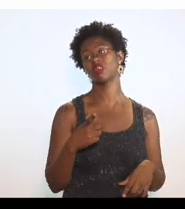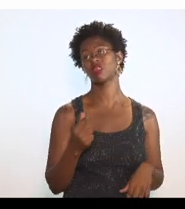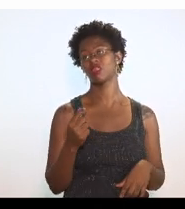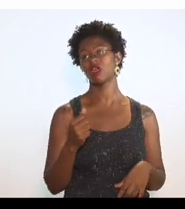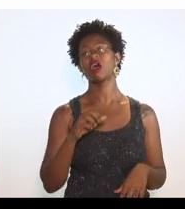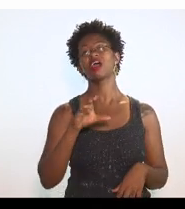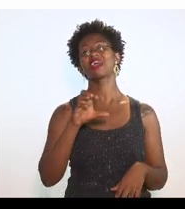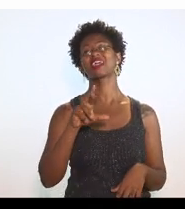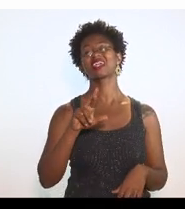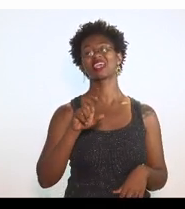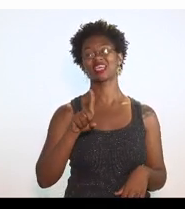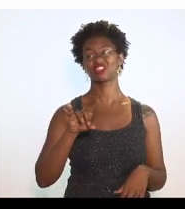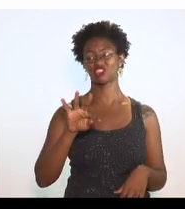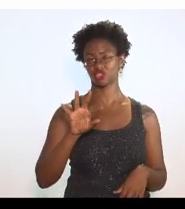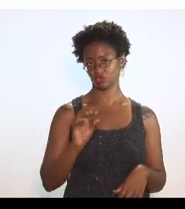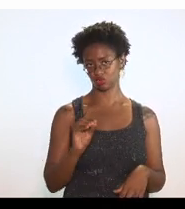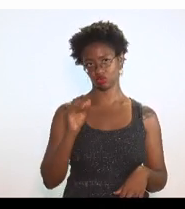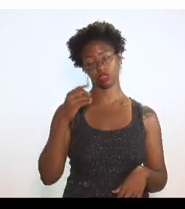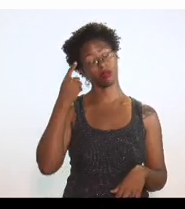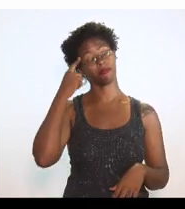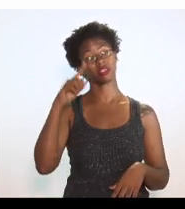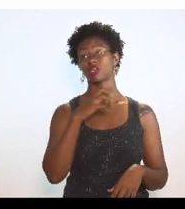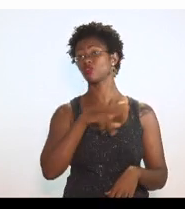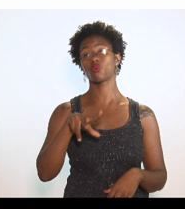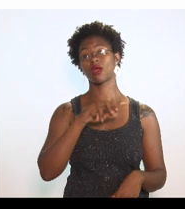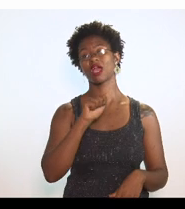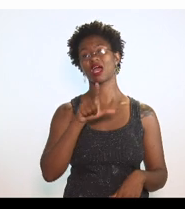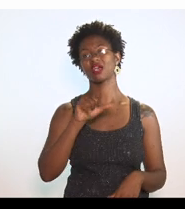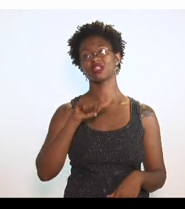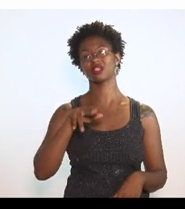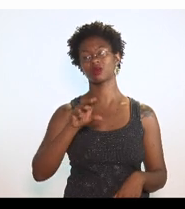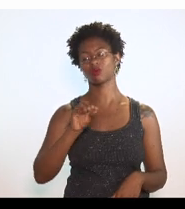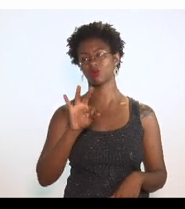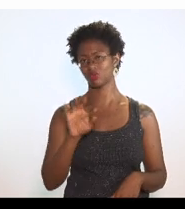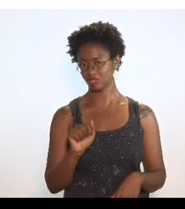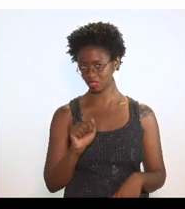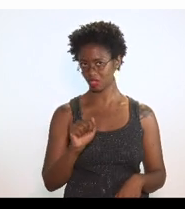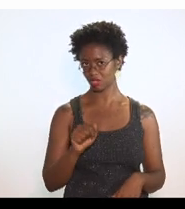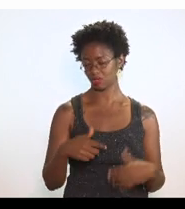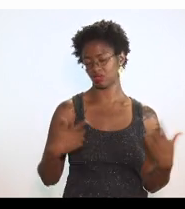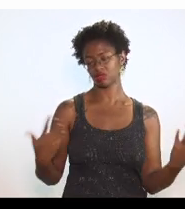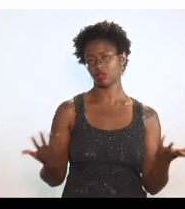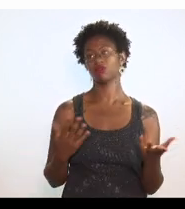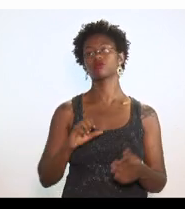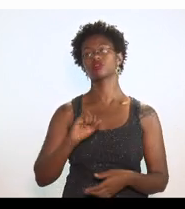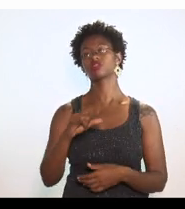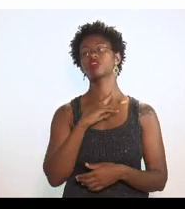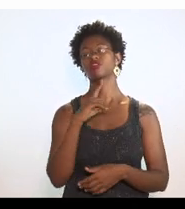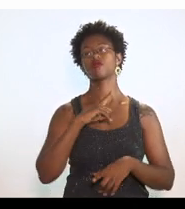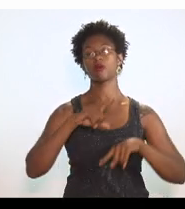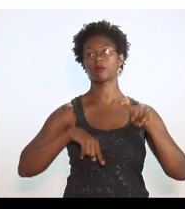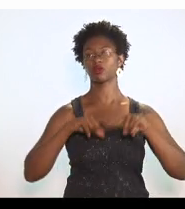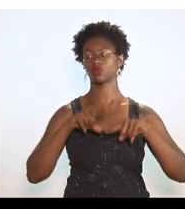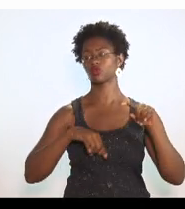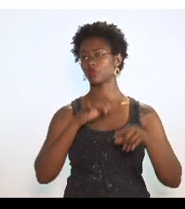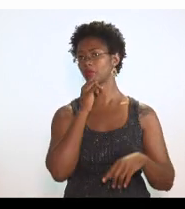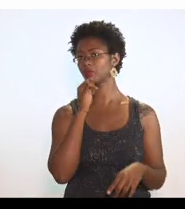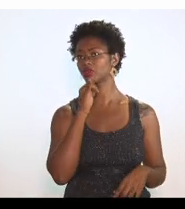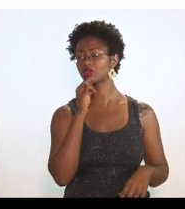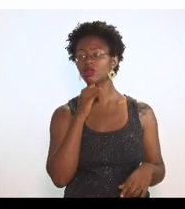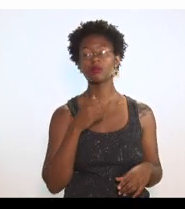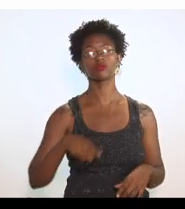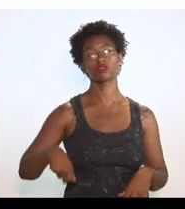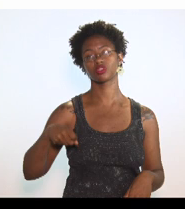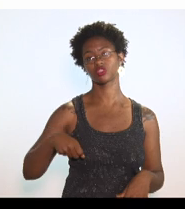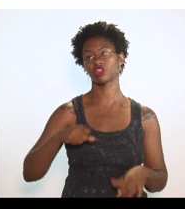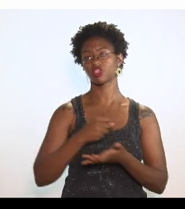crédito presumido, ele não mexe em alíquota. Então, o FECP, quando houver indeterminado produto, no caso de produtos da cesta básica,